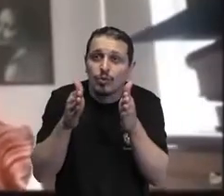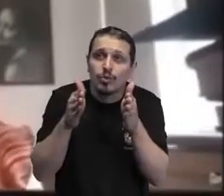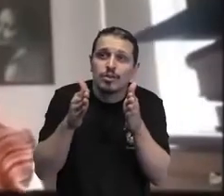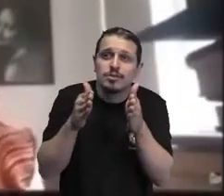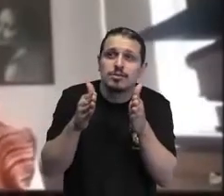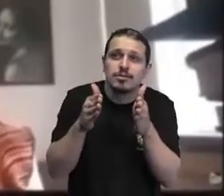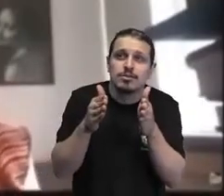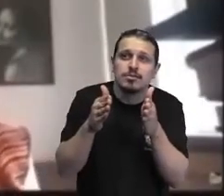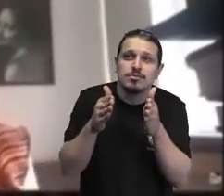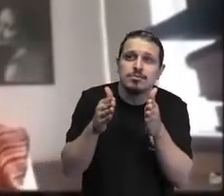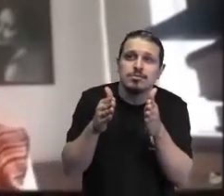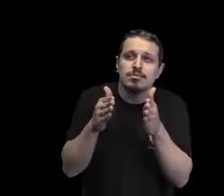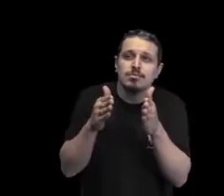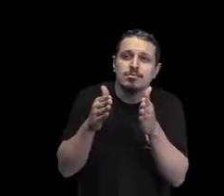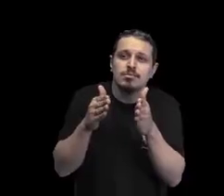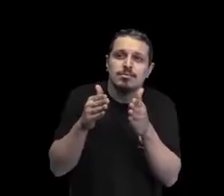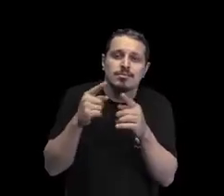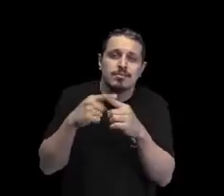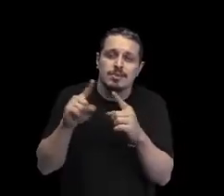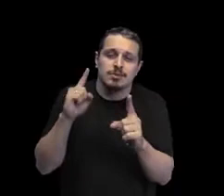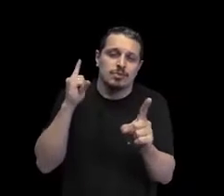descobrir nunca, não vai descobrir,